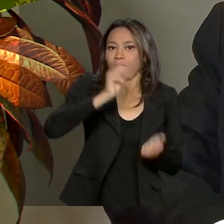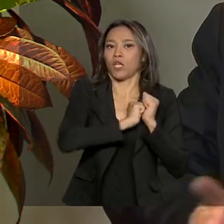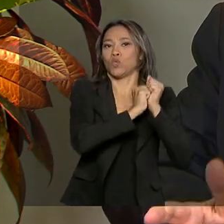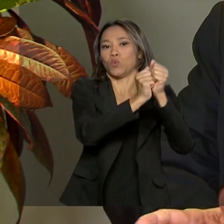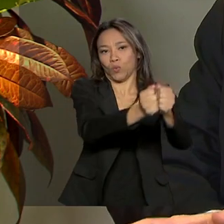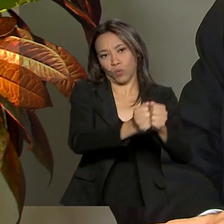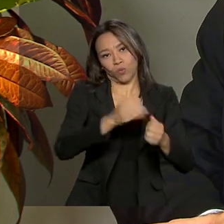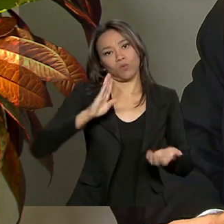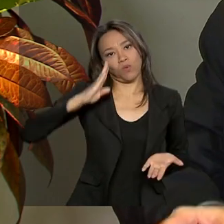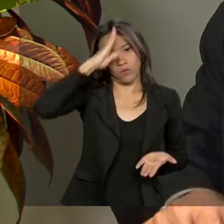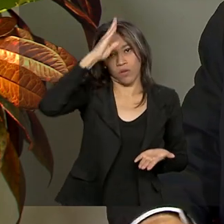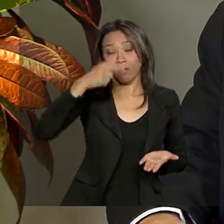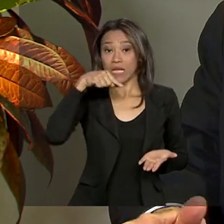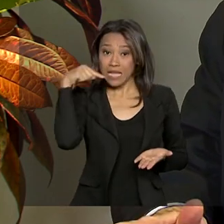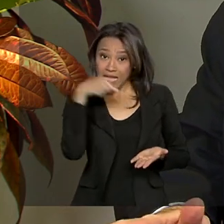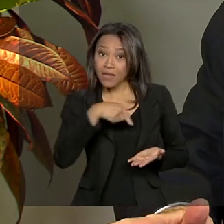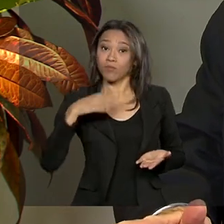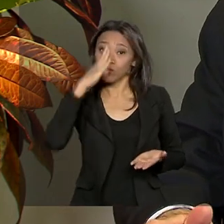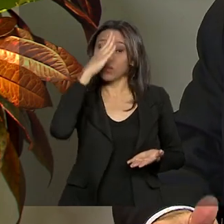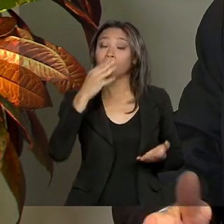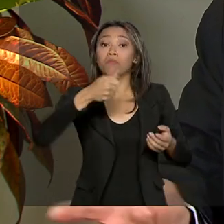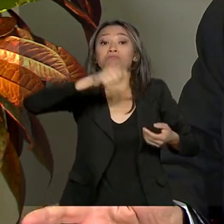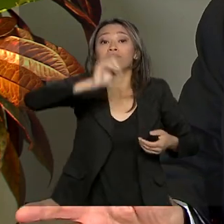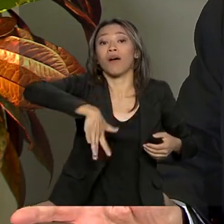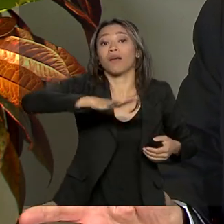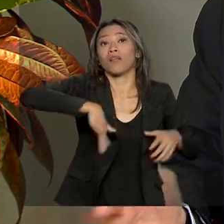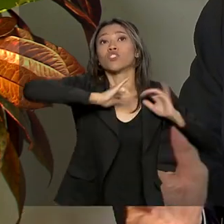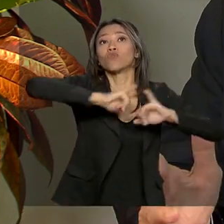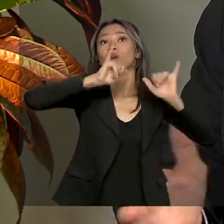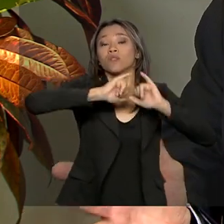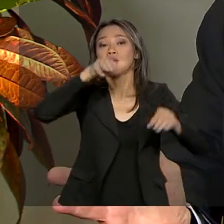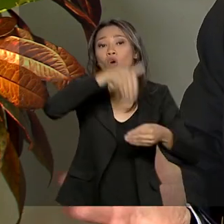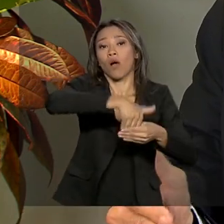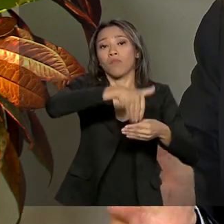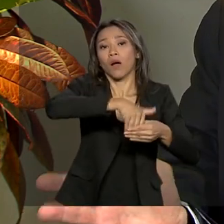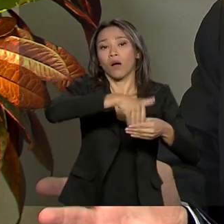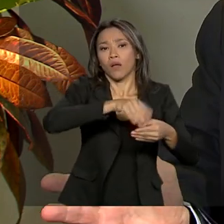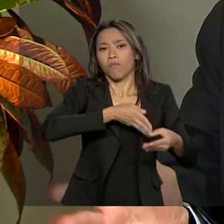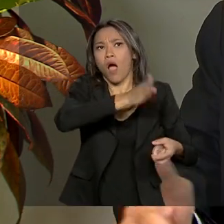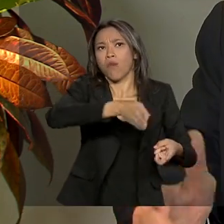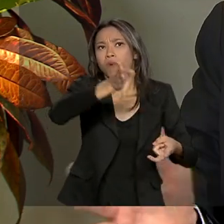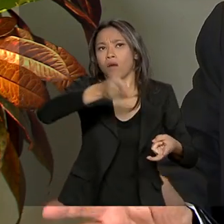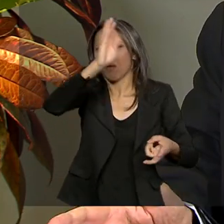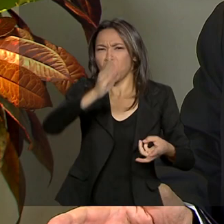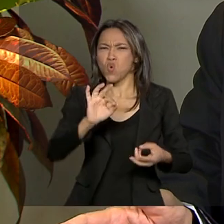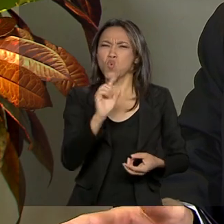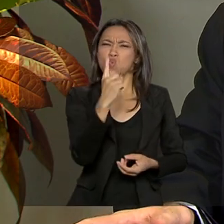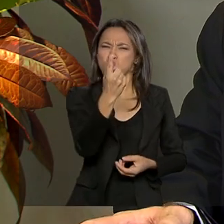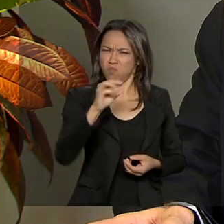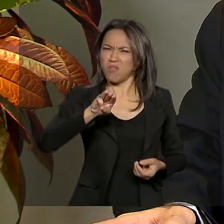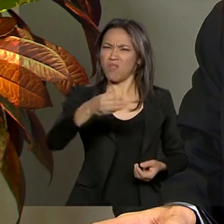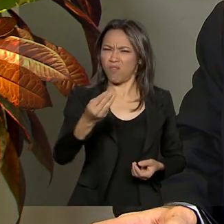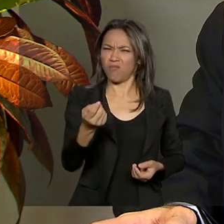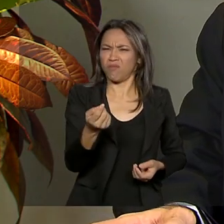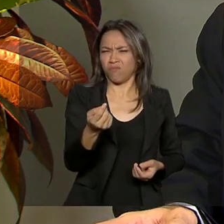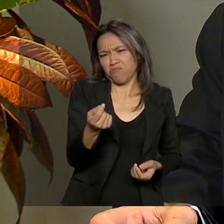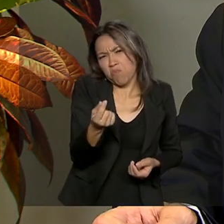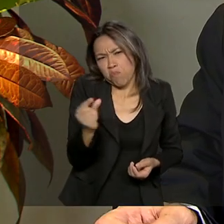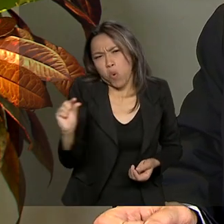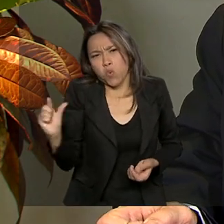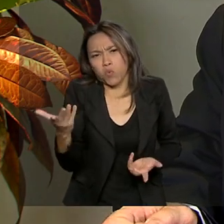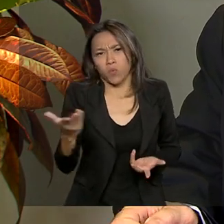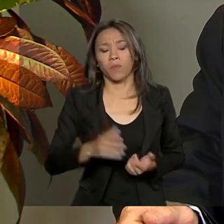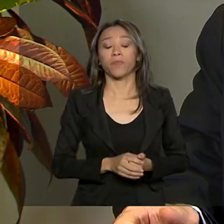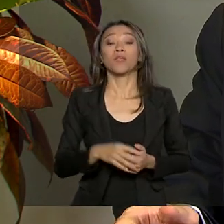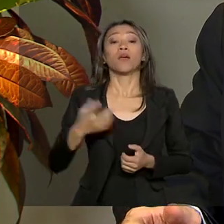e ele fez uma campanha baratíssima. A campanha dele, pelos cálculos, custou um milhão e poucos de reais. A campanha da